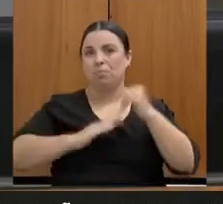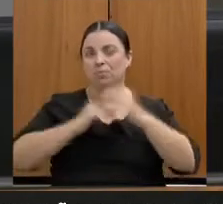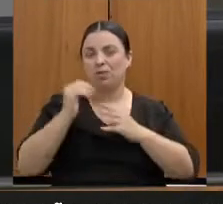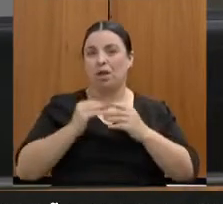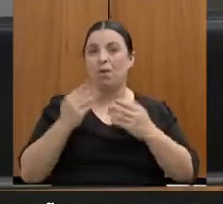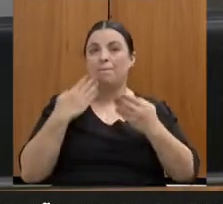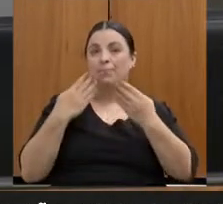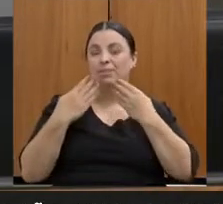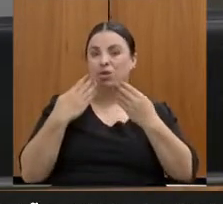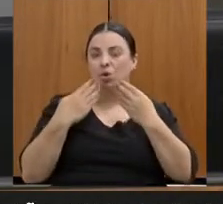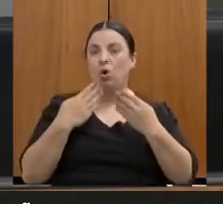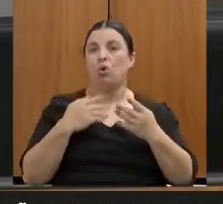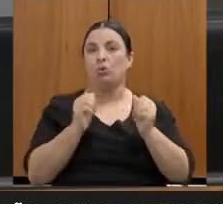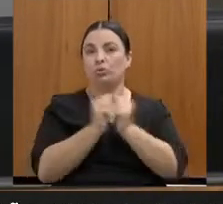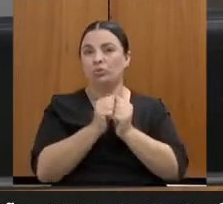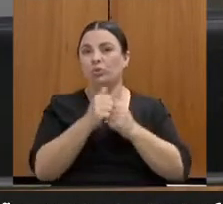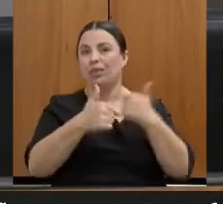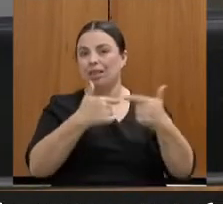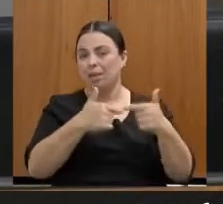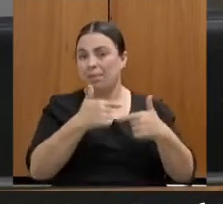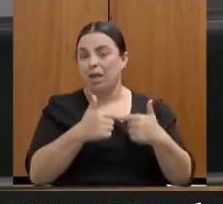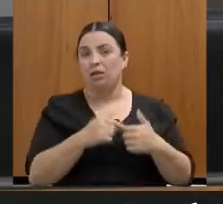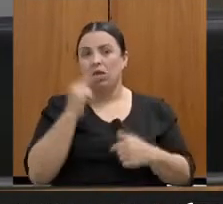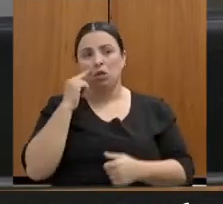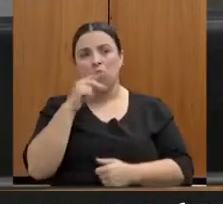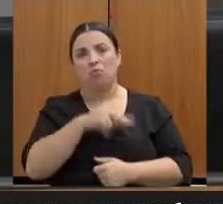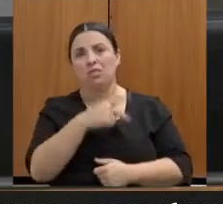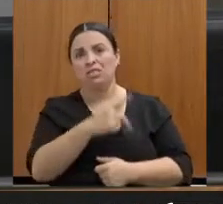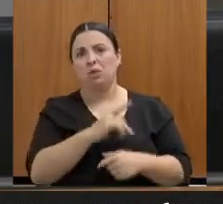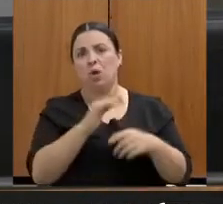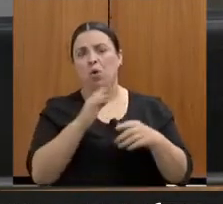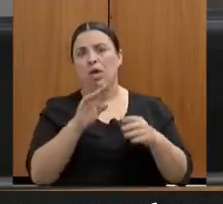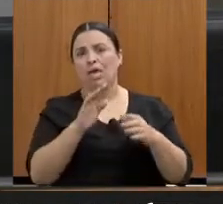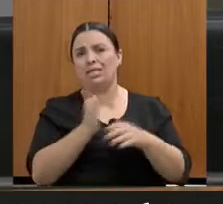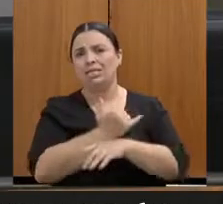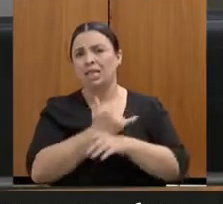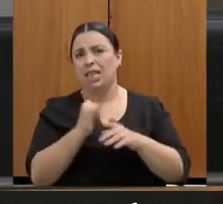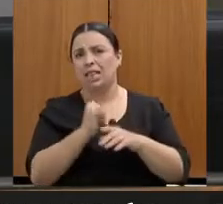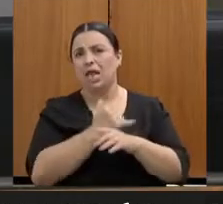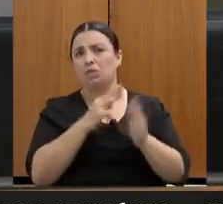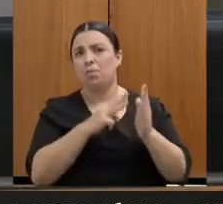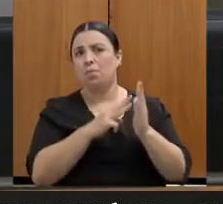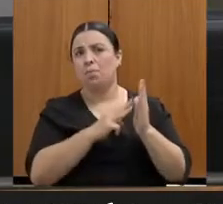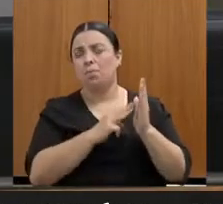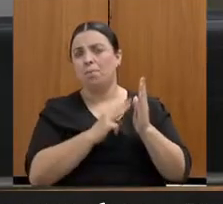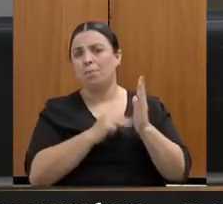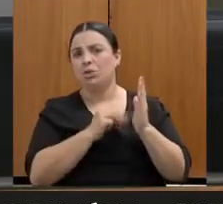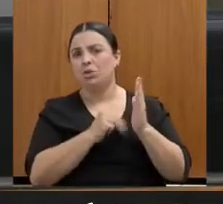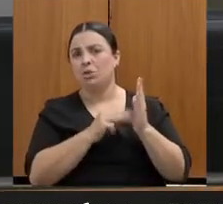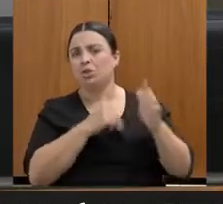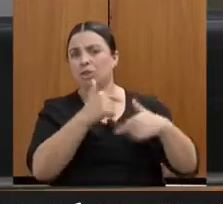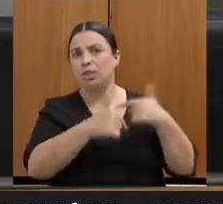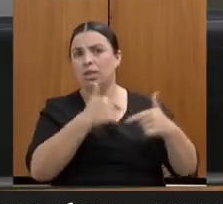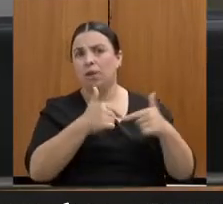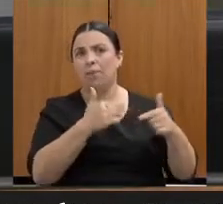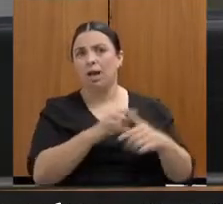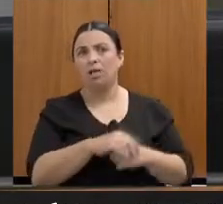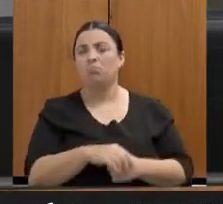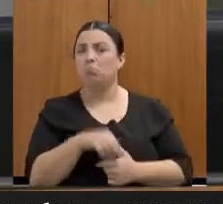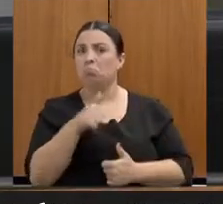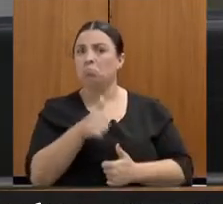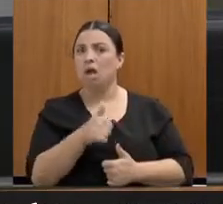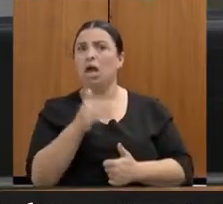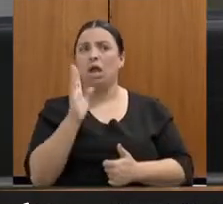realmente me pareceu uma iniciativa bastante interessante. Pena que ainda não tem uma estrutura organizada.